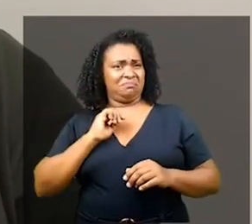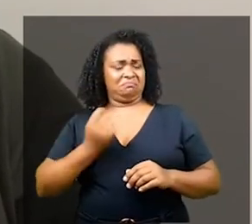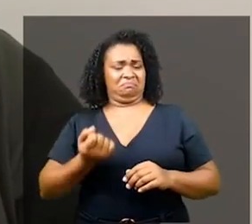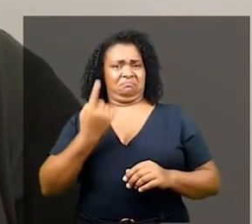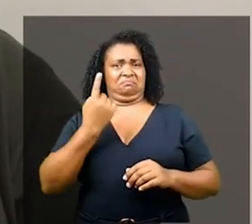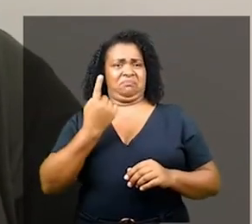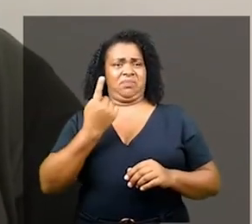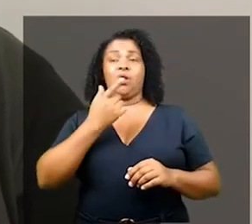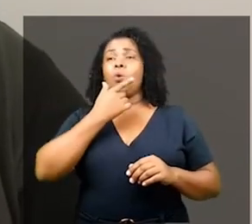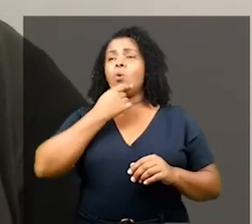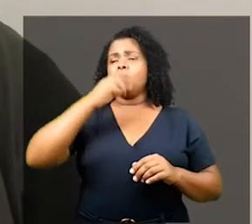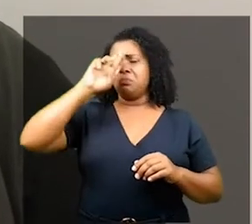humano.